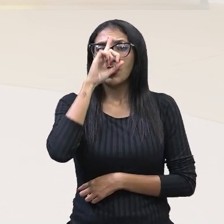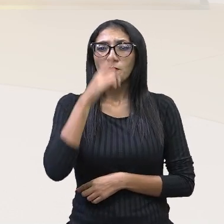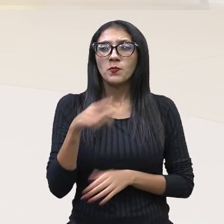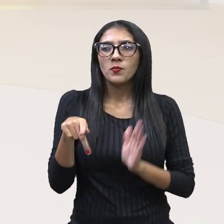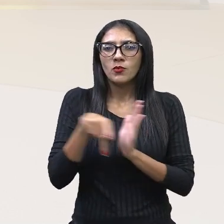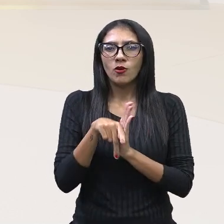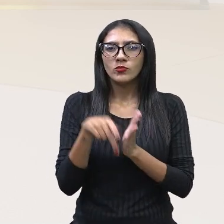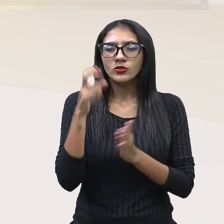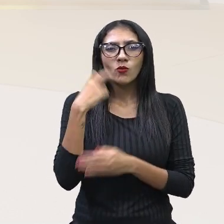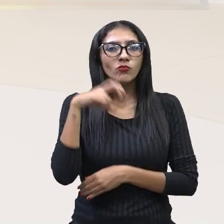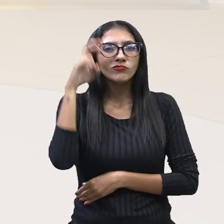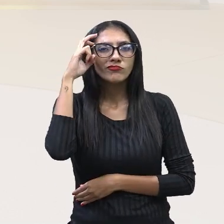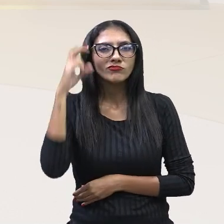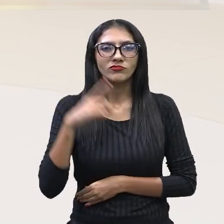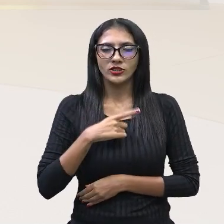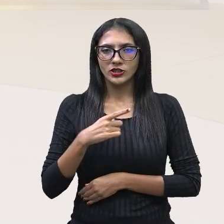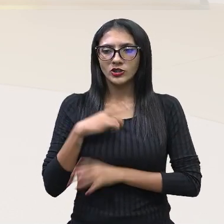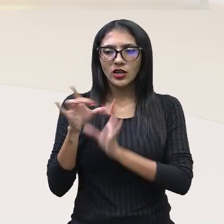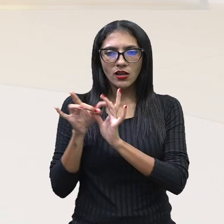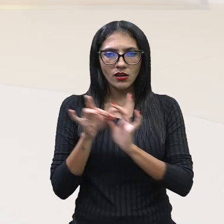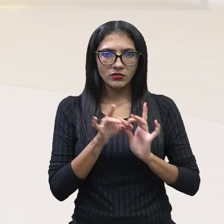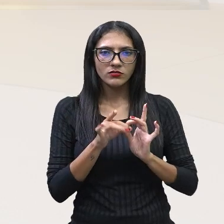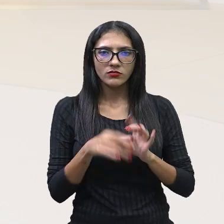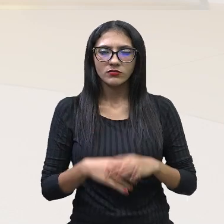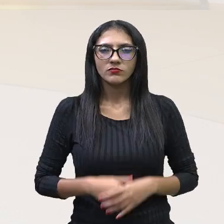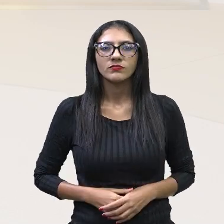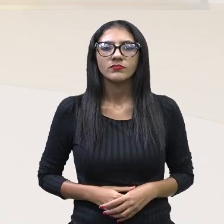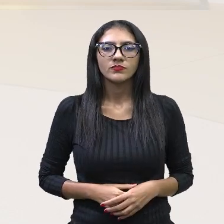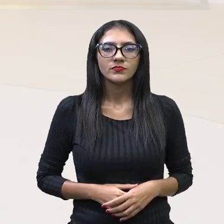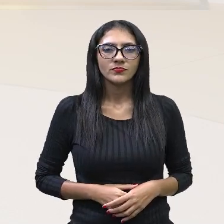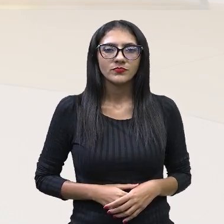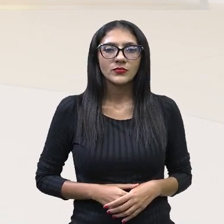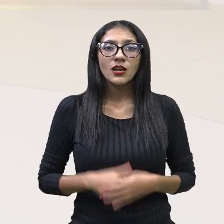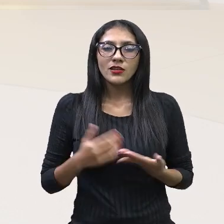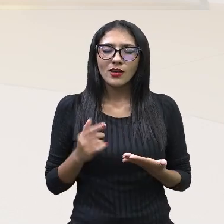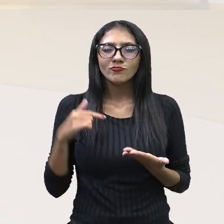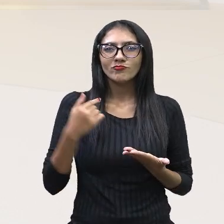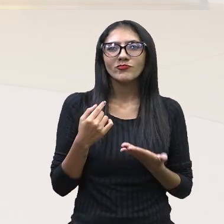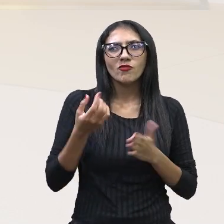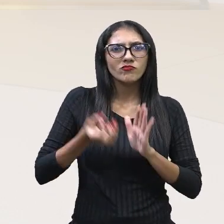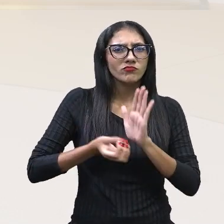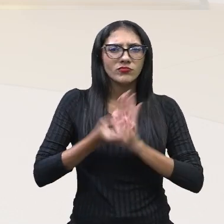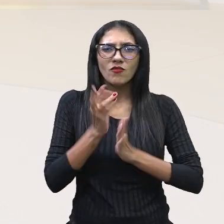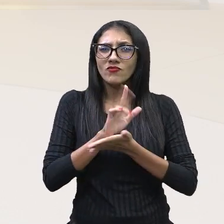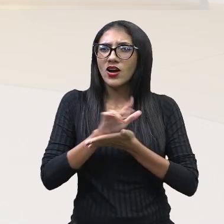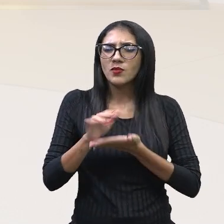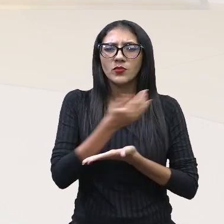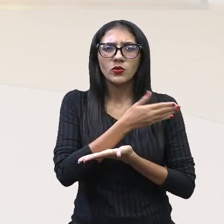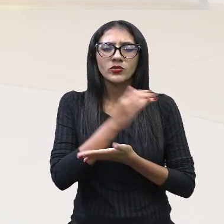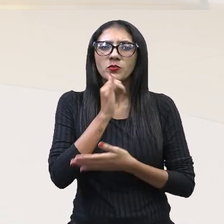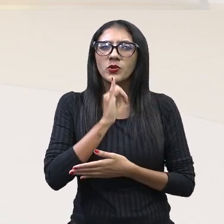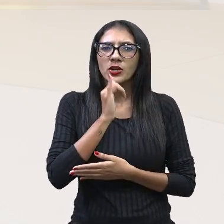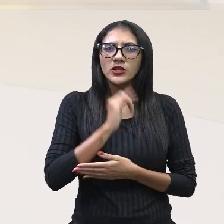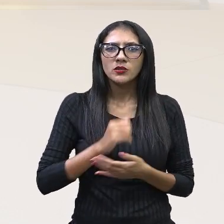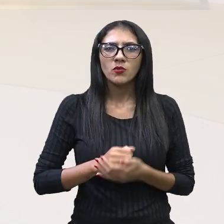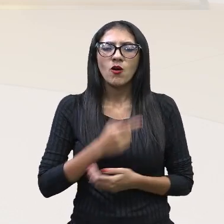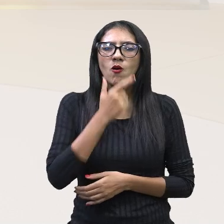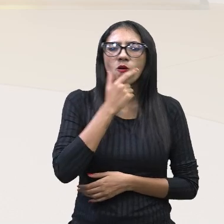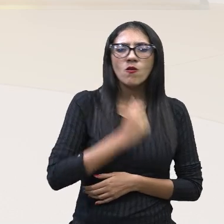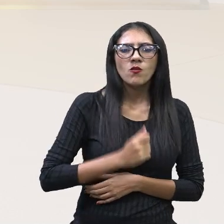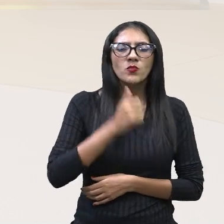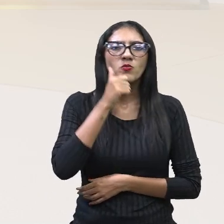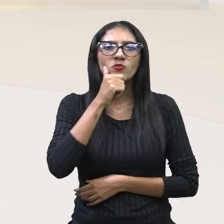como um todo que vai funcionar. E aí a gente vai criando muitos preconceitos por causa disso. Ah, é homem, ah, é mulher,